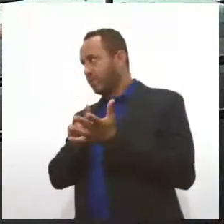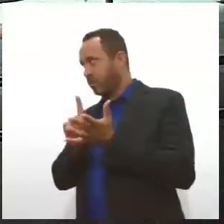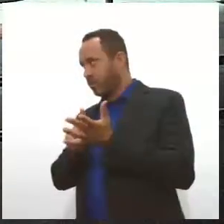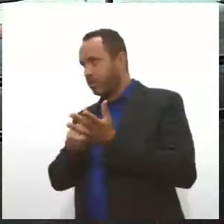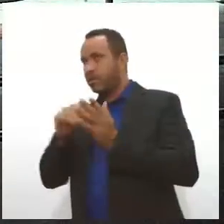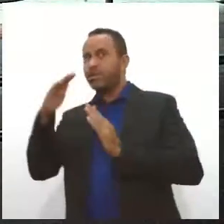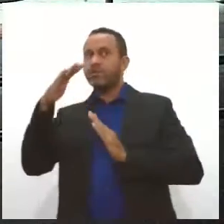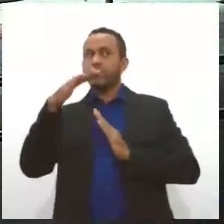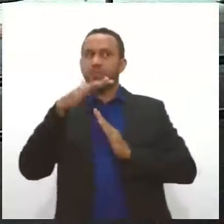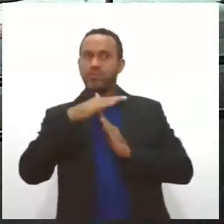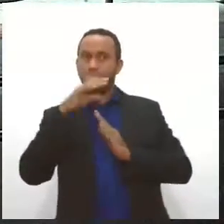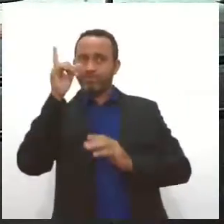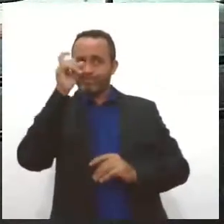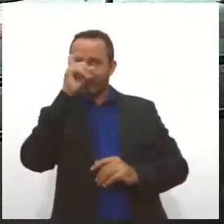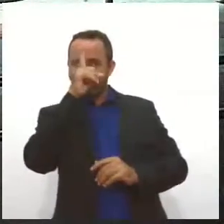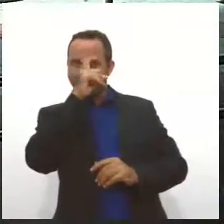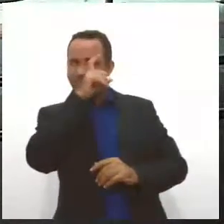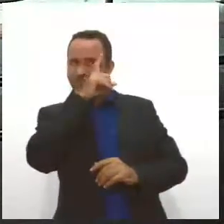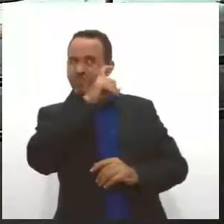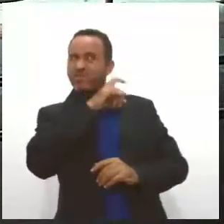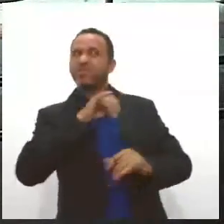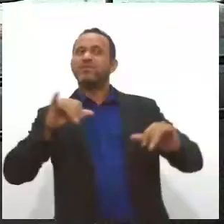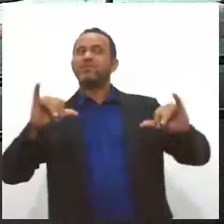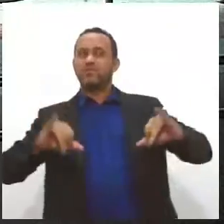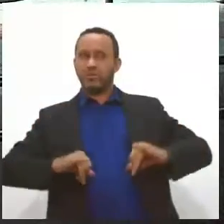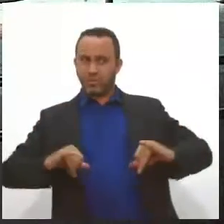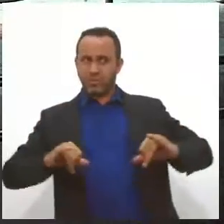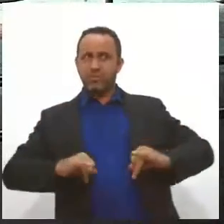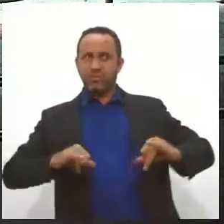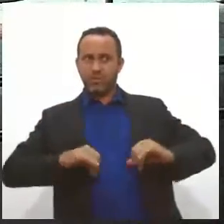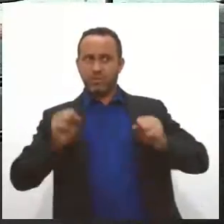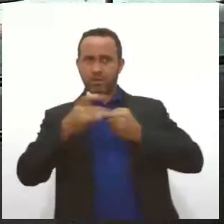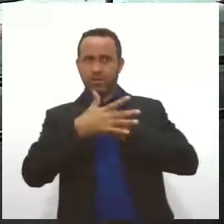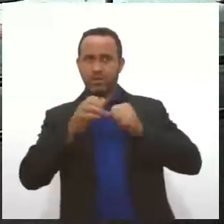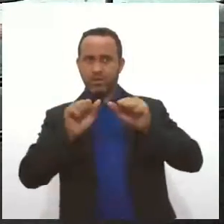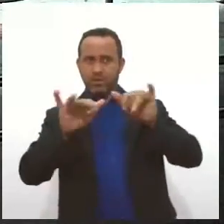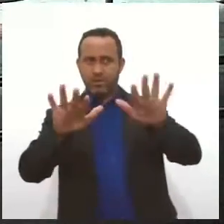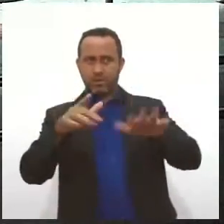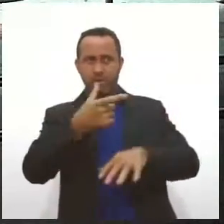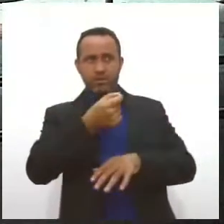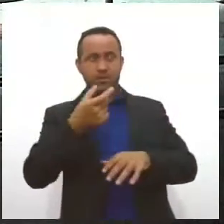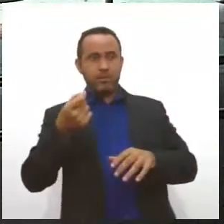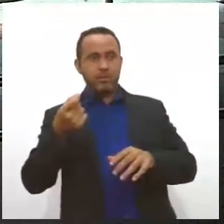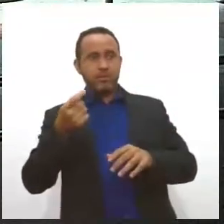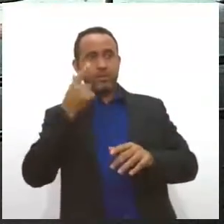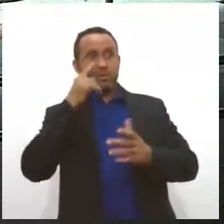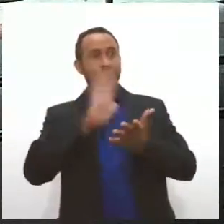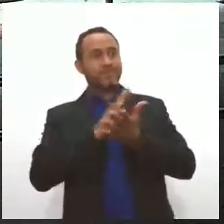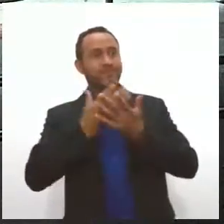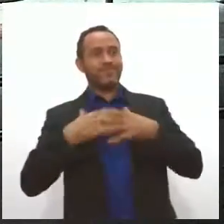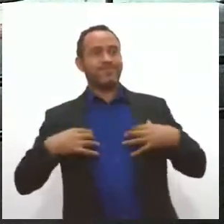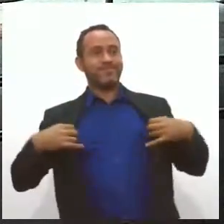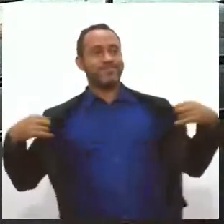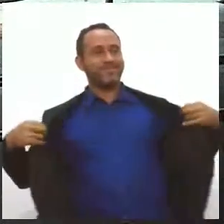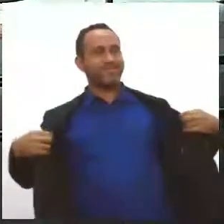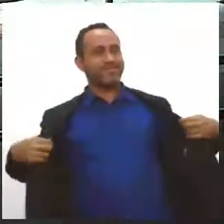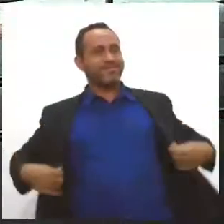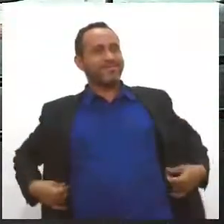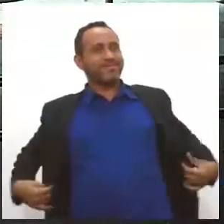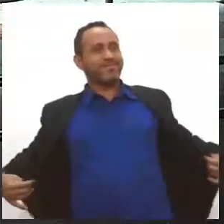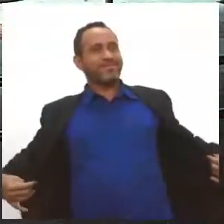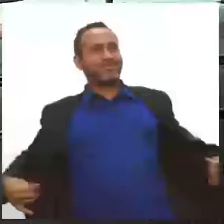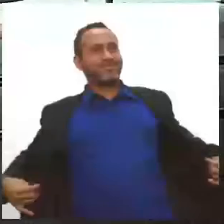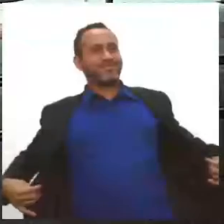fácil, né, estamos passando por situações difíceis nesse ano de 2020. Eu estou vendo o nosso intérprete de Libras, é de Carlos, ele está de